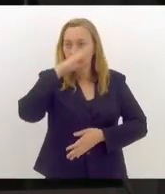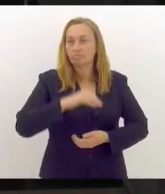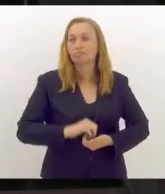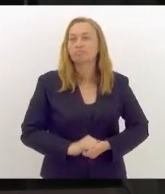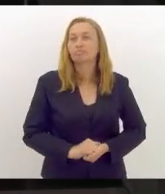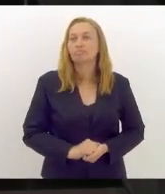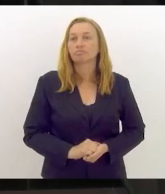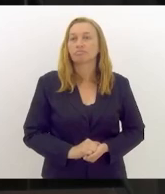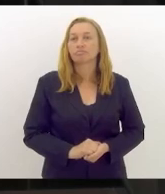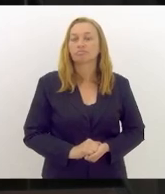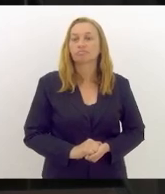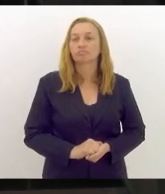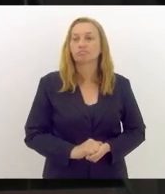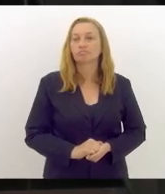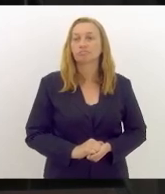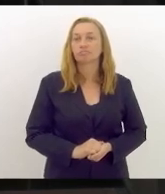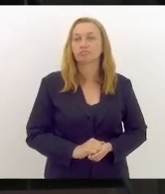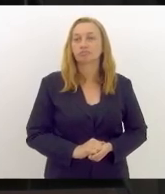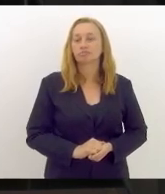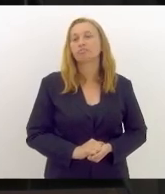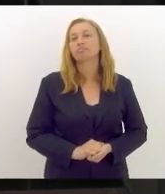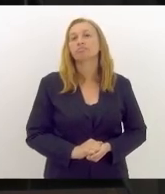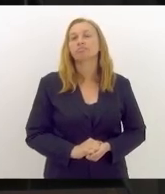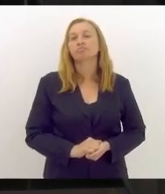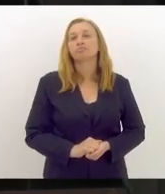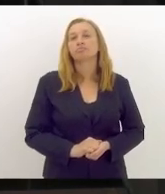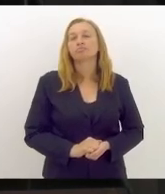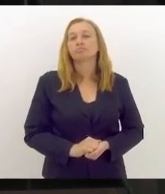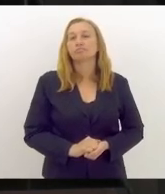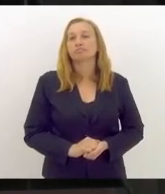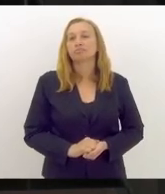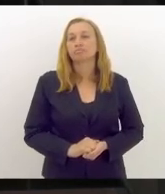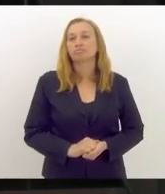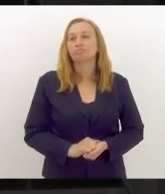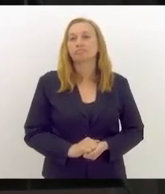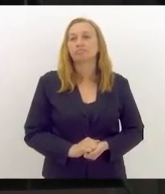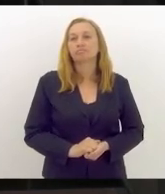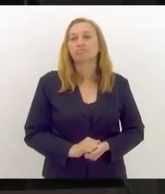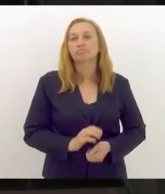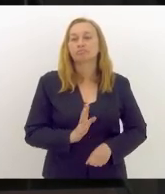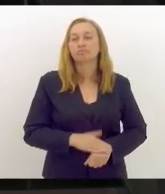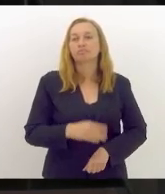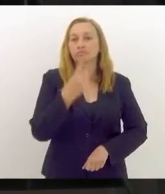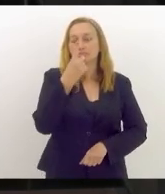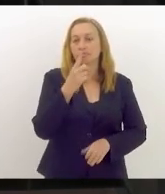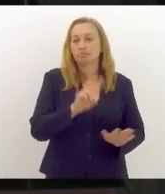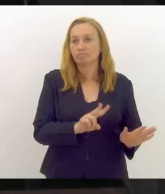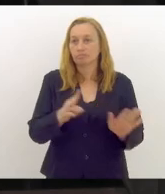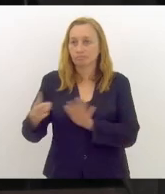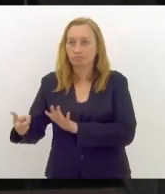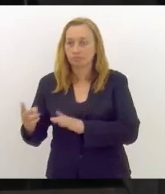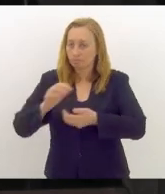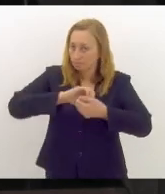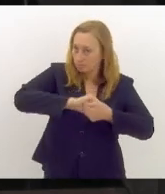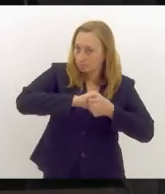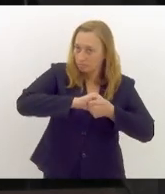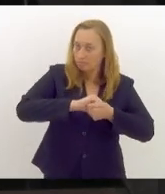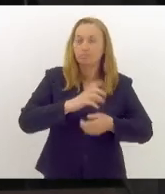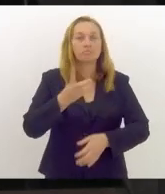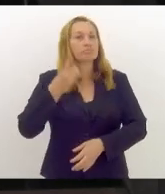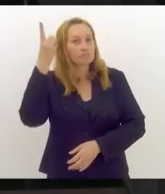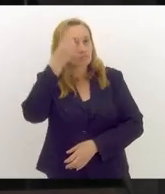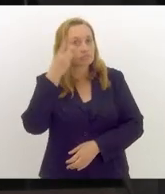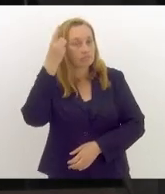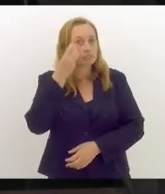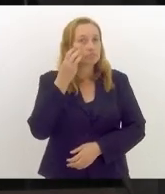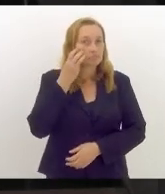que era adepto da vertente trumpista, levou mais de uma semana. O deputado Valdeck também há